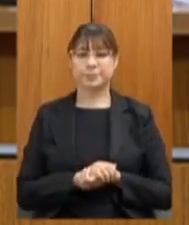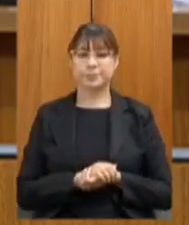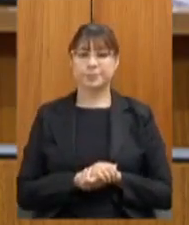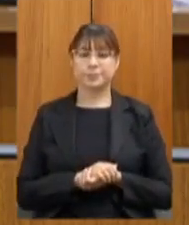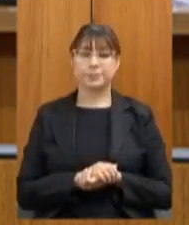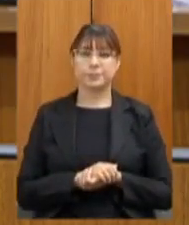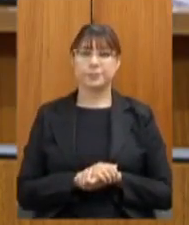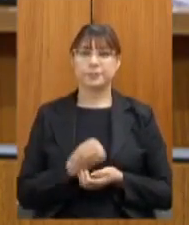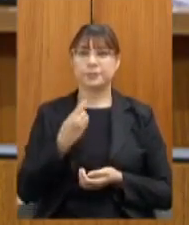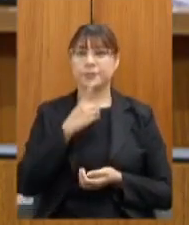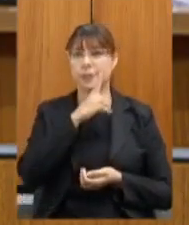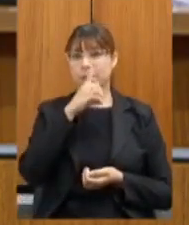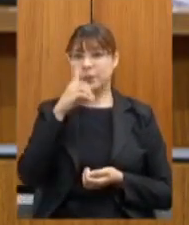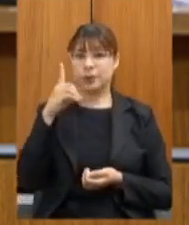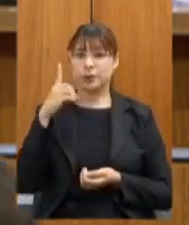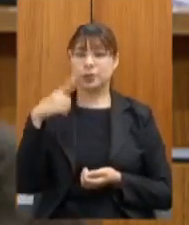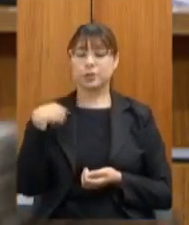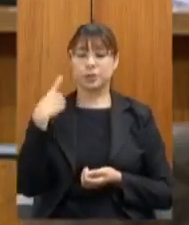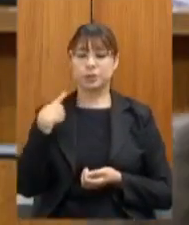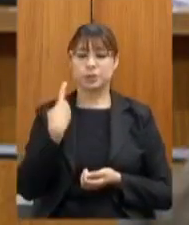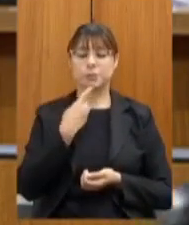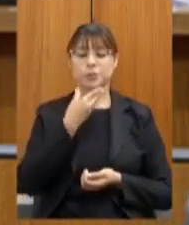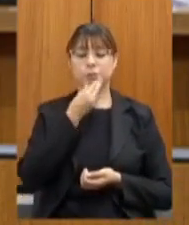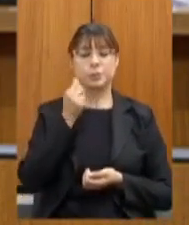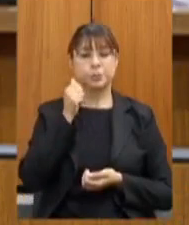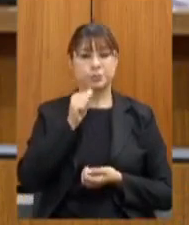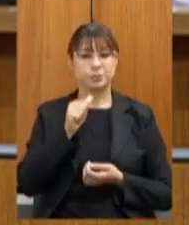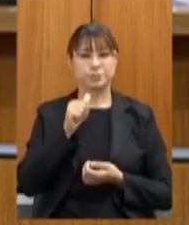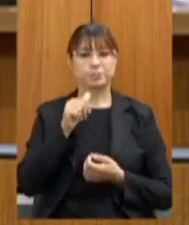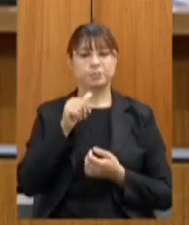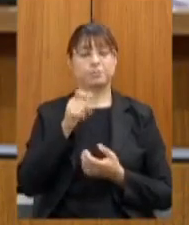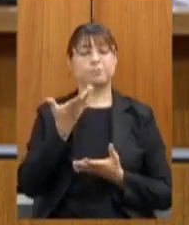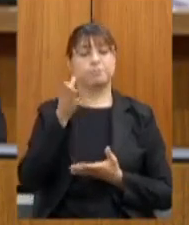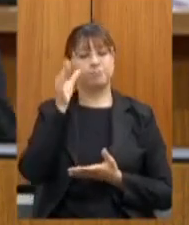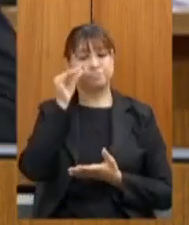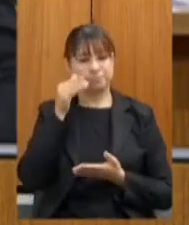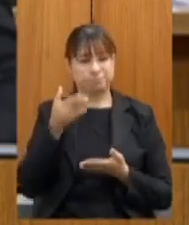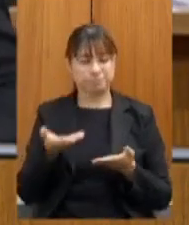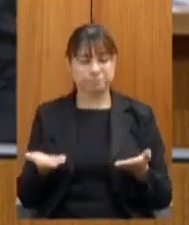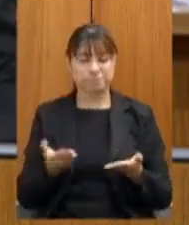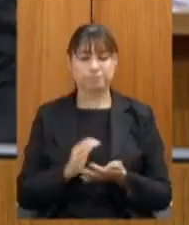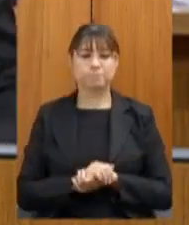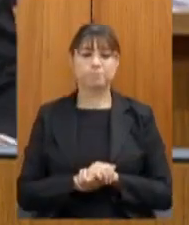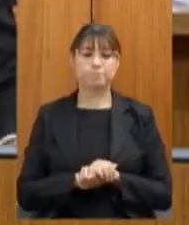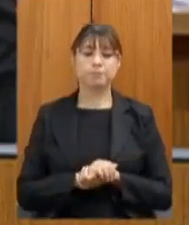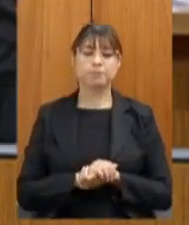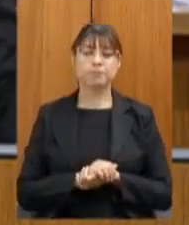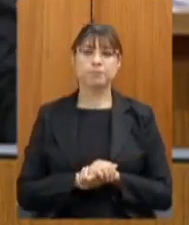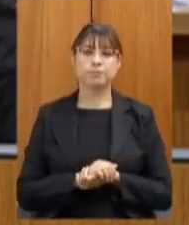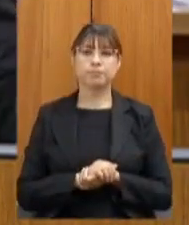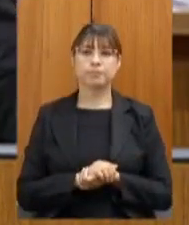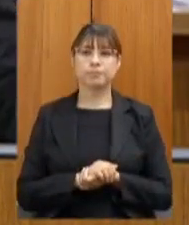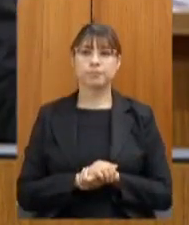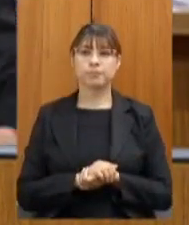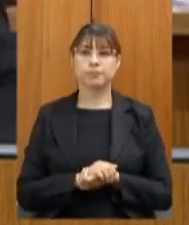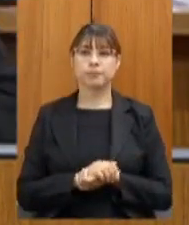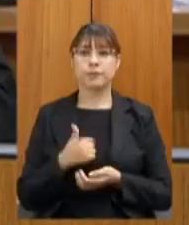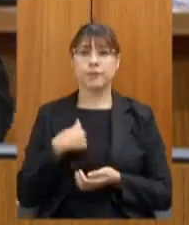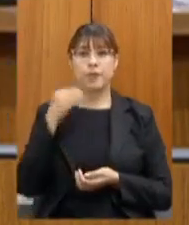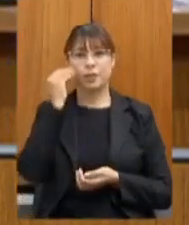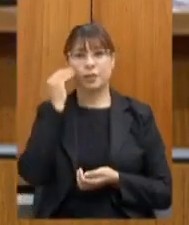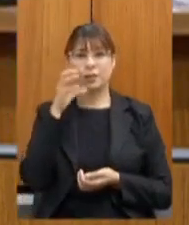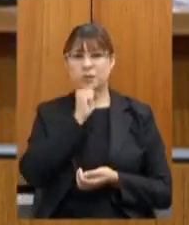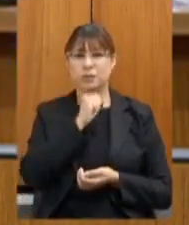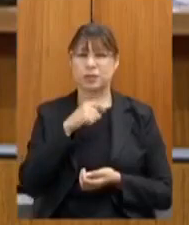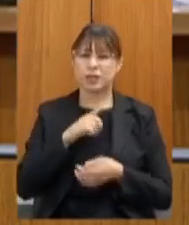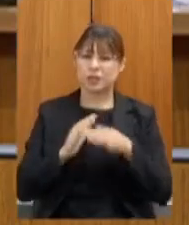bom dia deputados e deputadas que nos acompanham eu tentarei ser breve